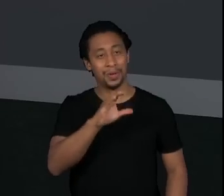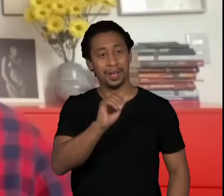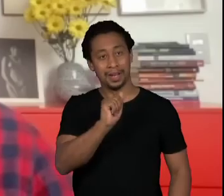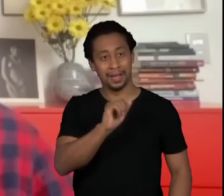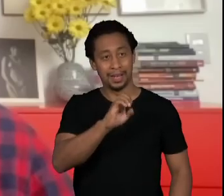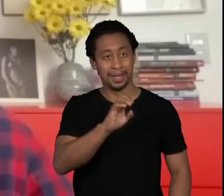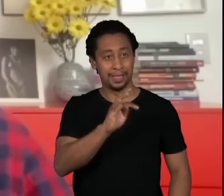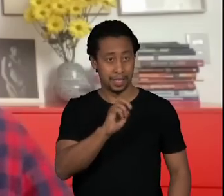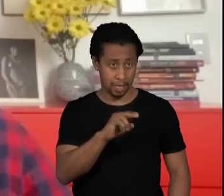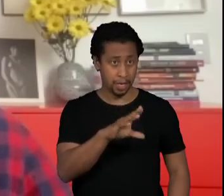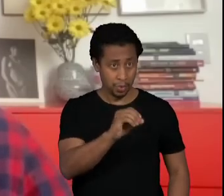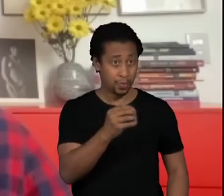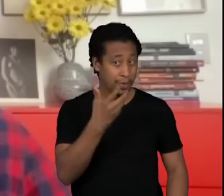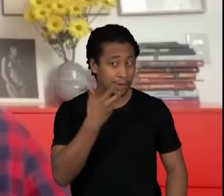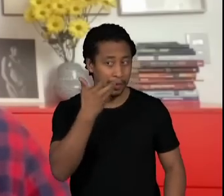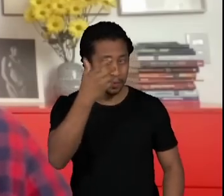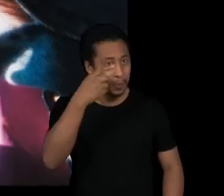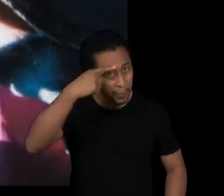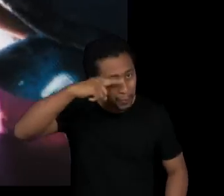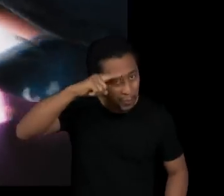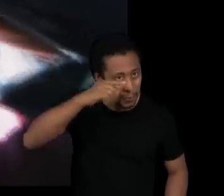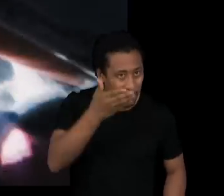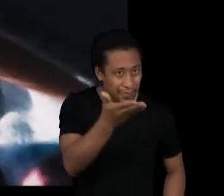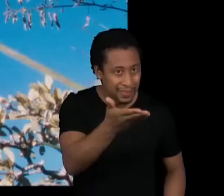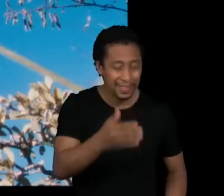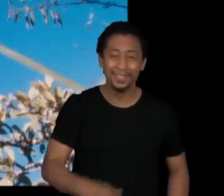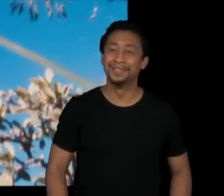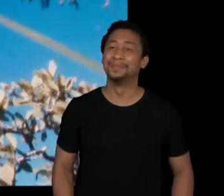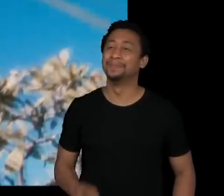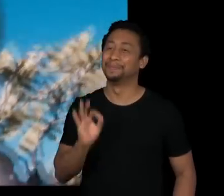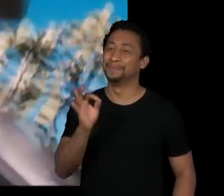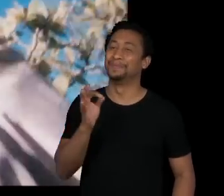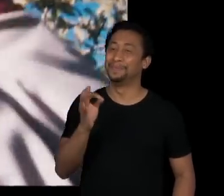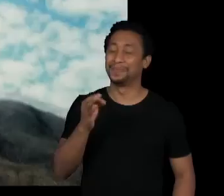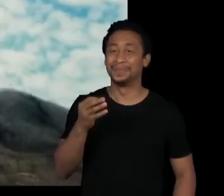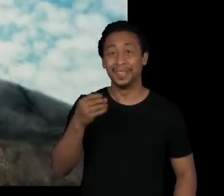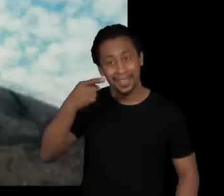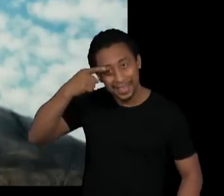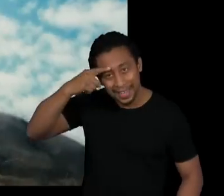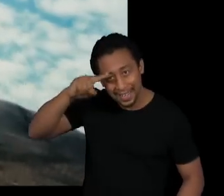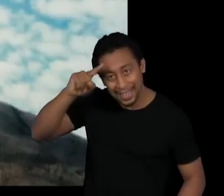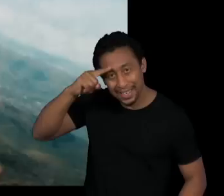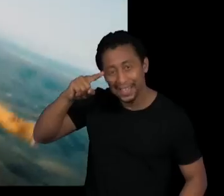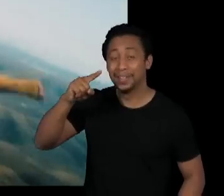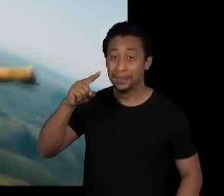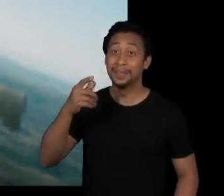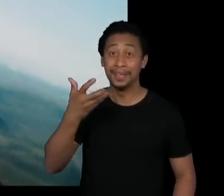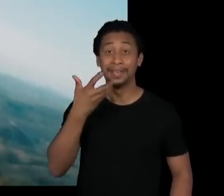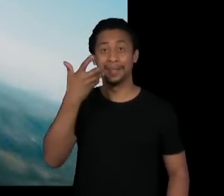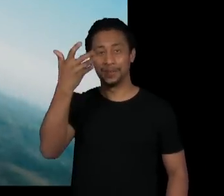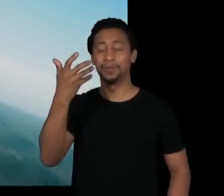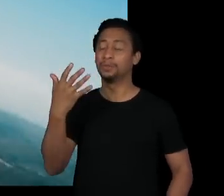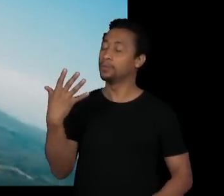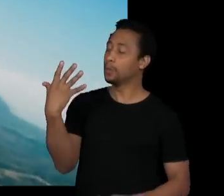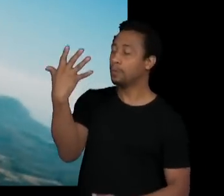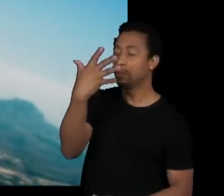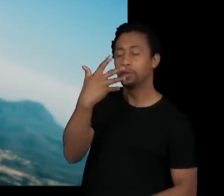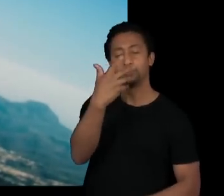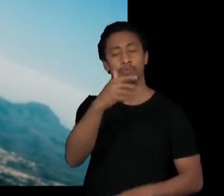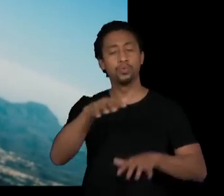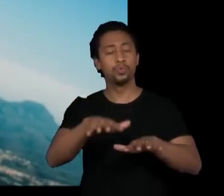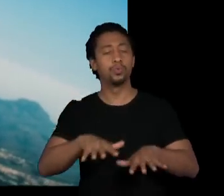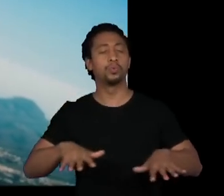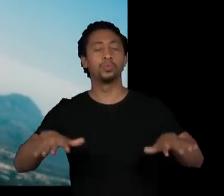vocês? Sim, o Caetano Veloso ofertou a música Terra, foi feita uma paródia, né? Dizendo, eu estou apaixonado por uma menina